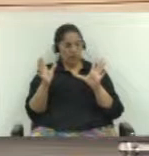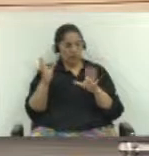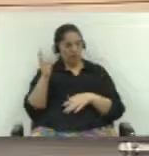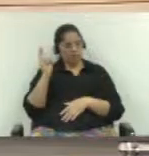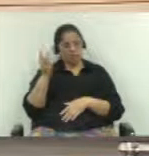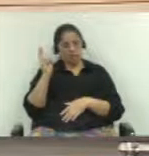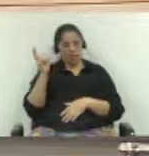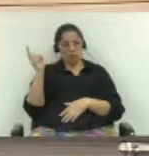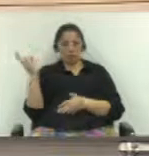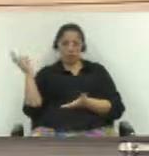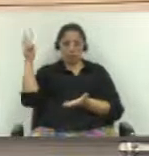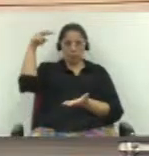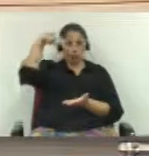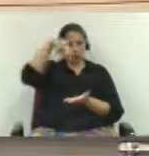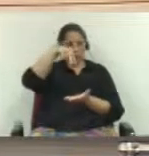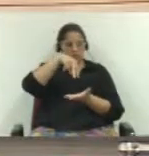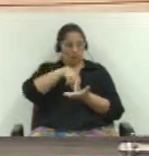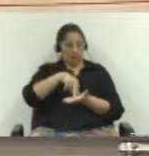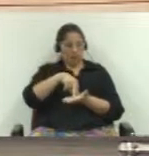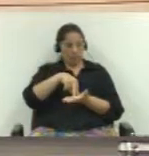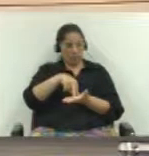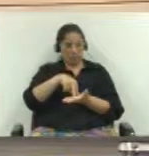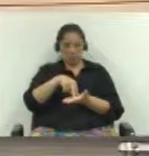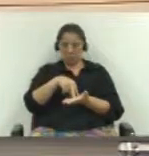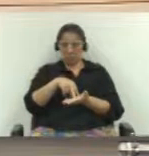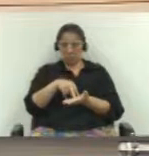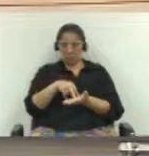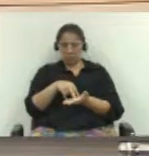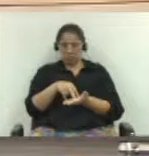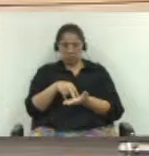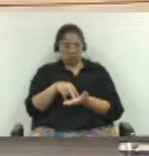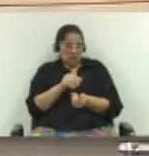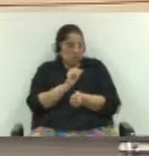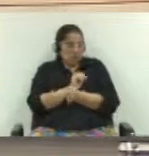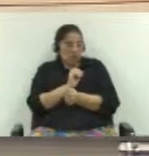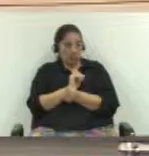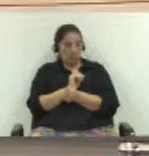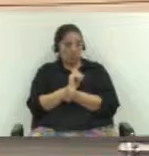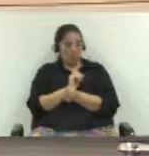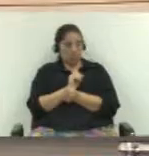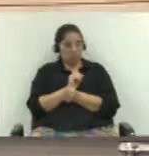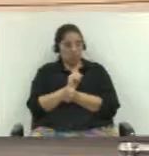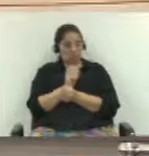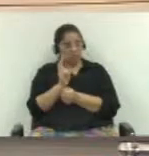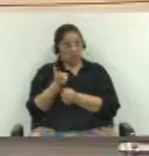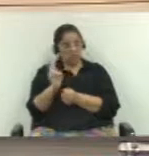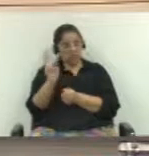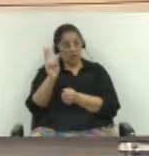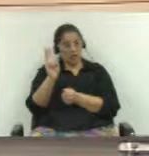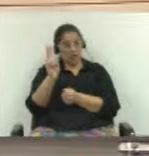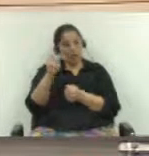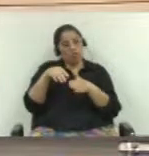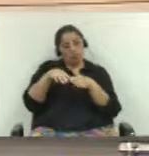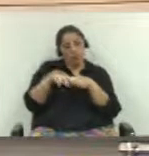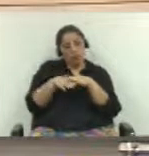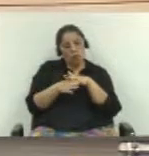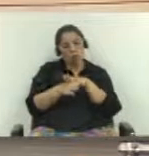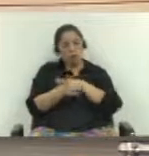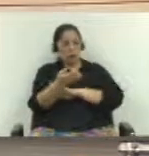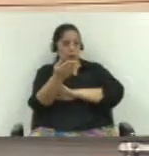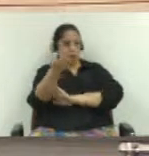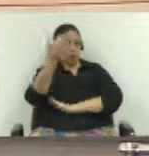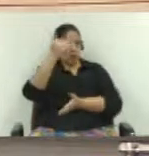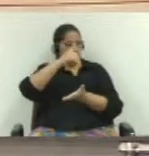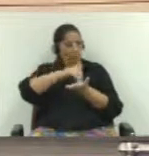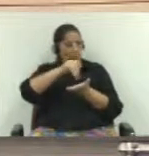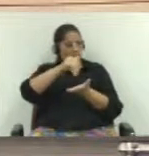ao secretário de Saúde e abre as portas da Câmara Municipal para que, vossa excelência, compareça sempre que quiser aqui nesta casa. Aliás,